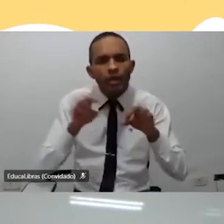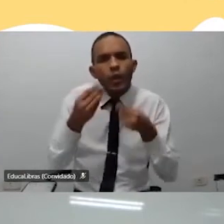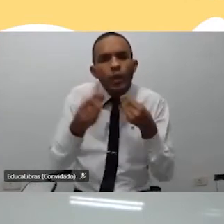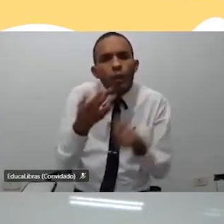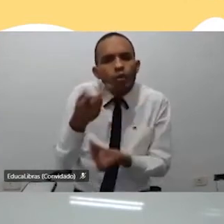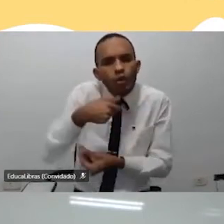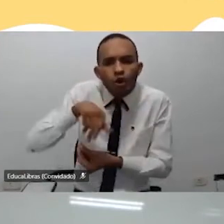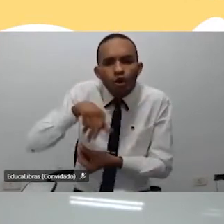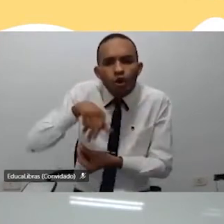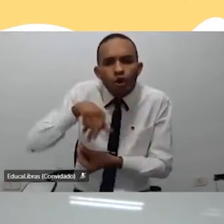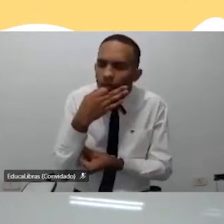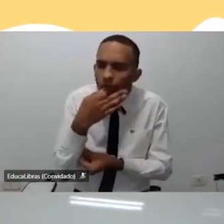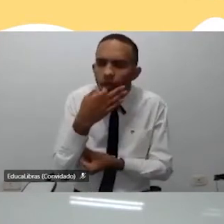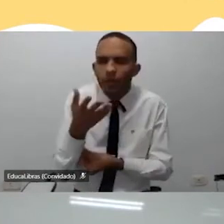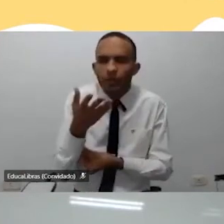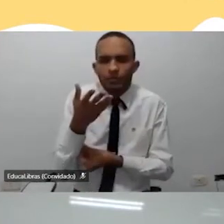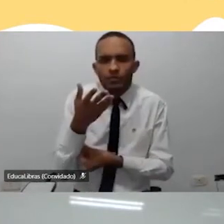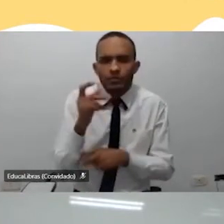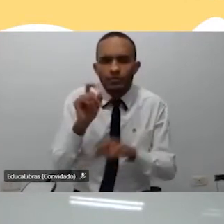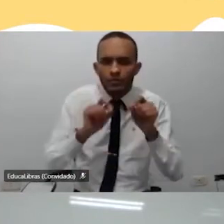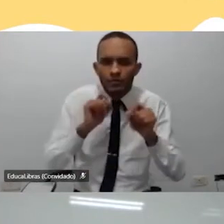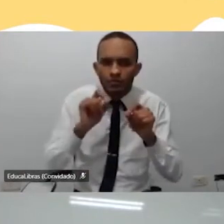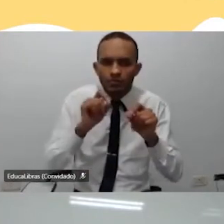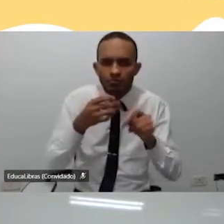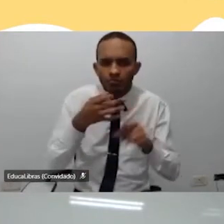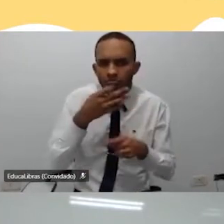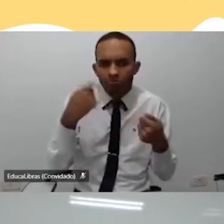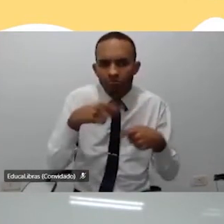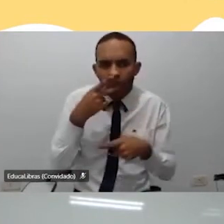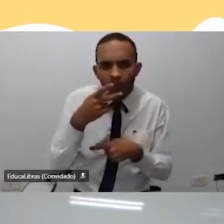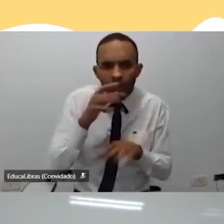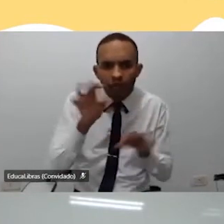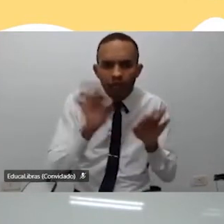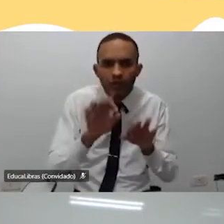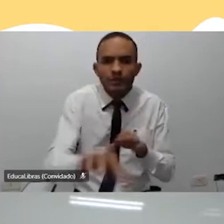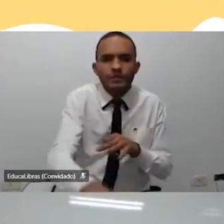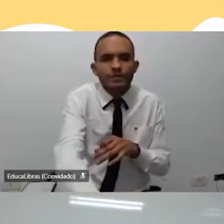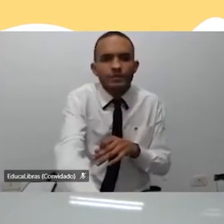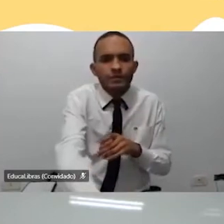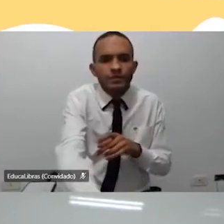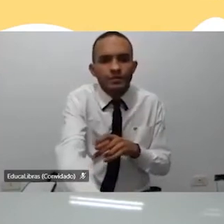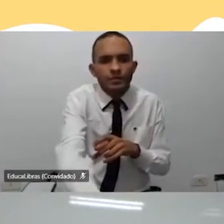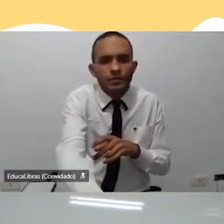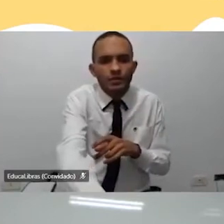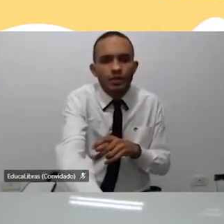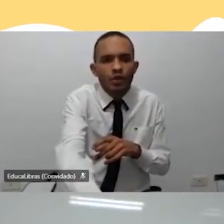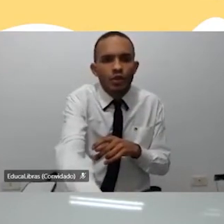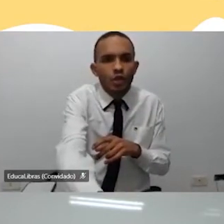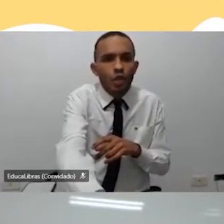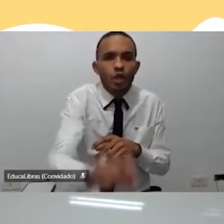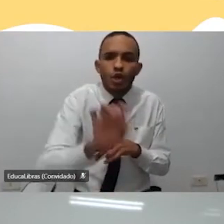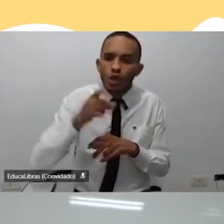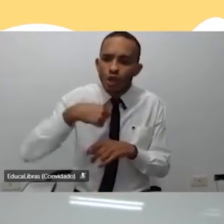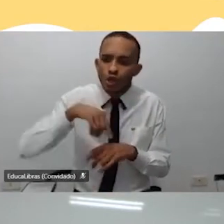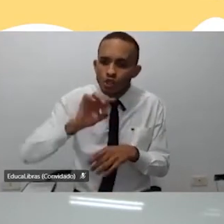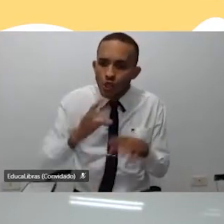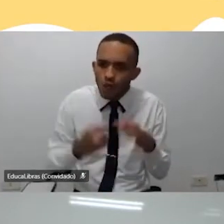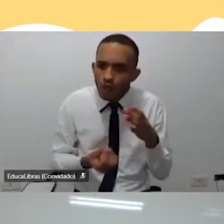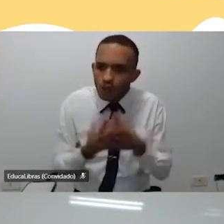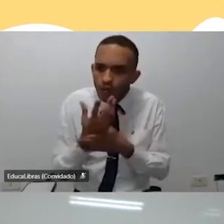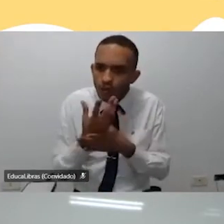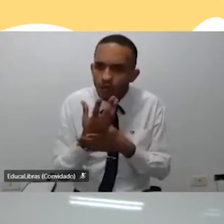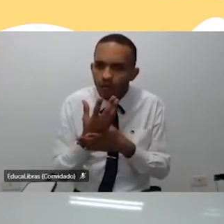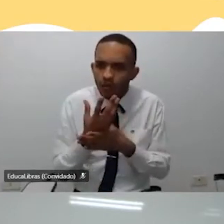opinião. Porque eu ficava só formulando aquilo e nunca falava. E a Cris falou, quando a gente só formula e não fala, a gente não